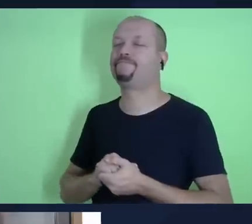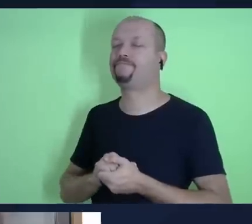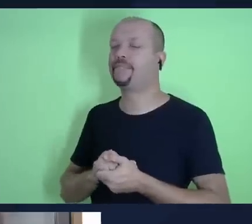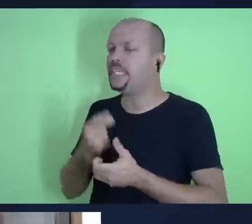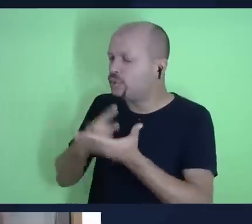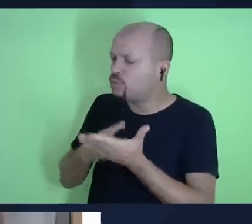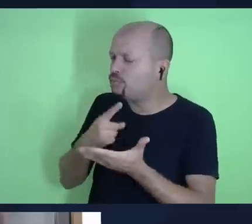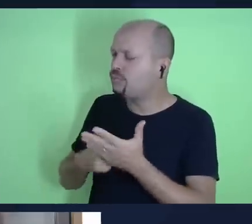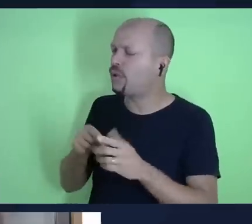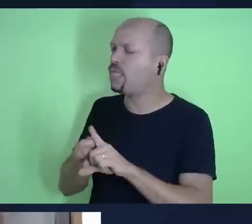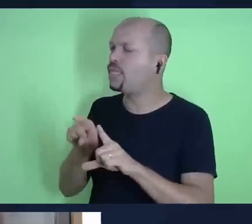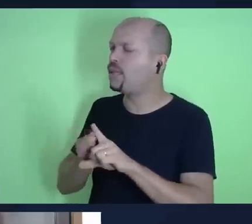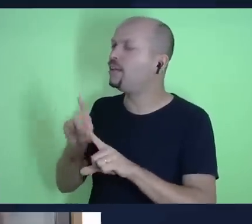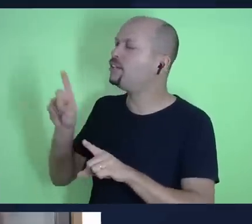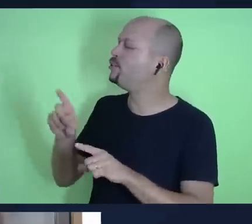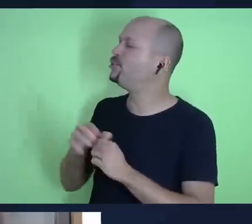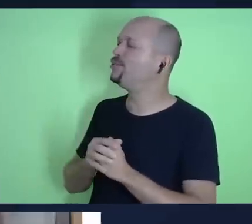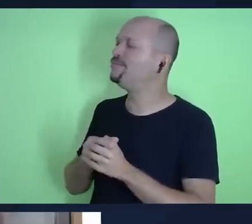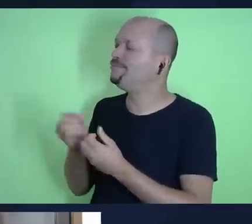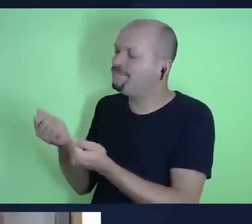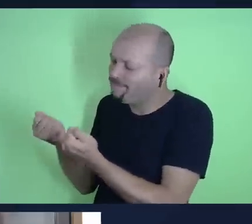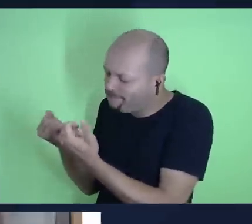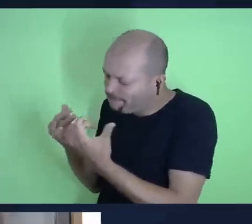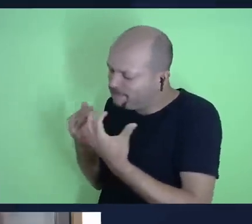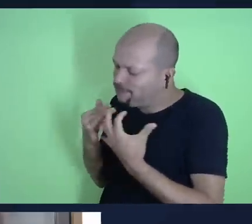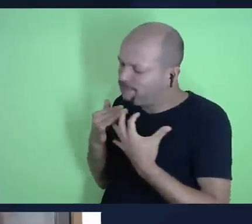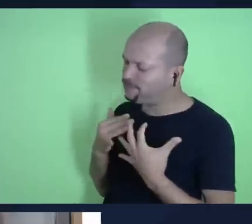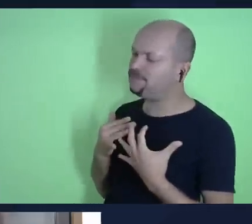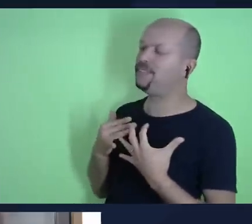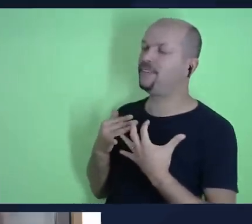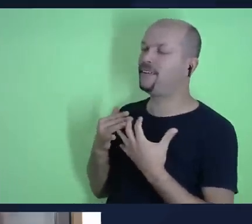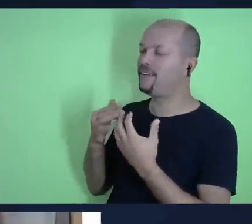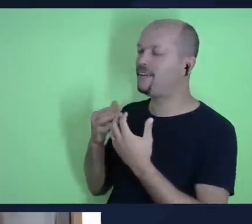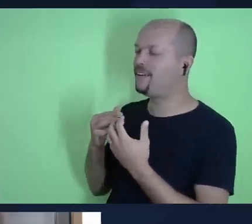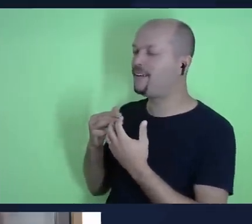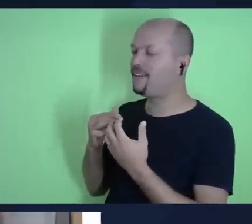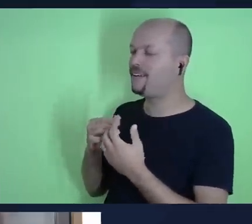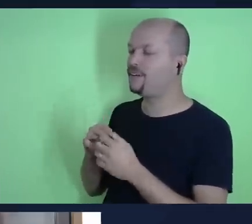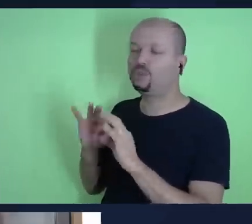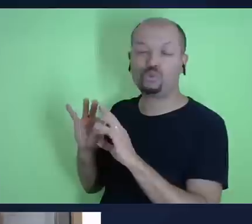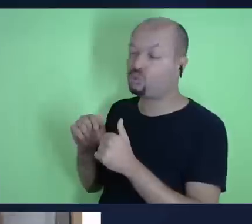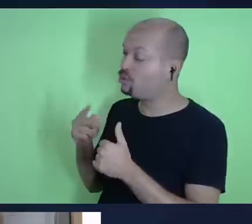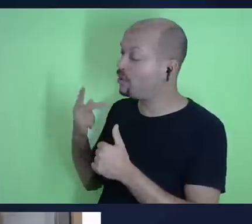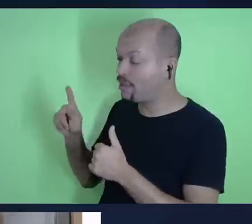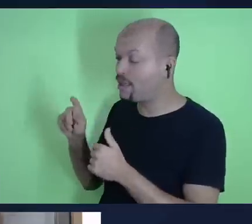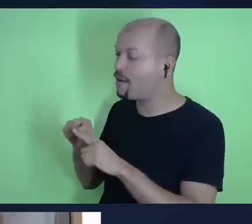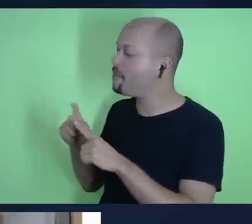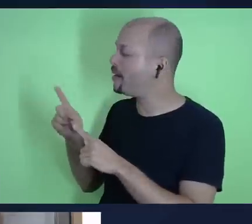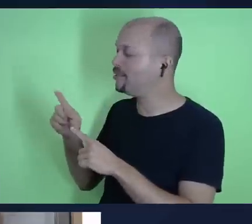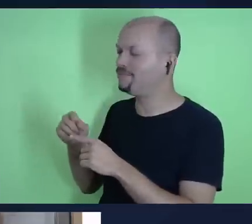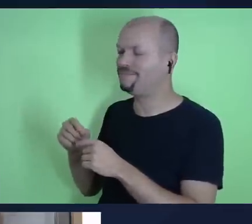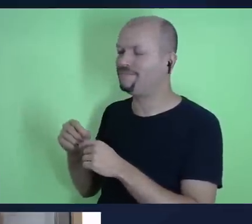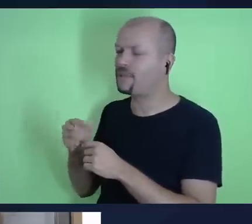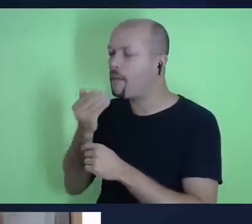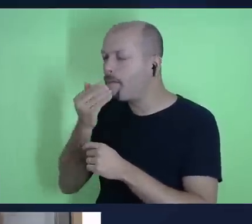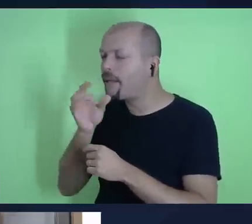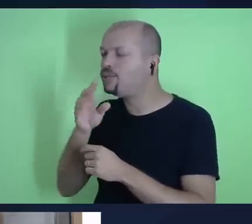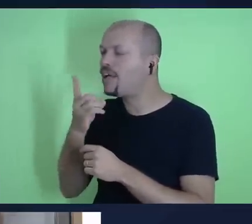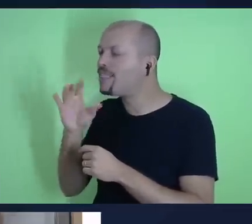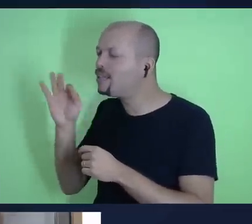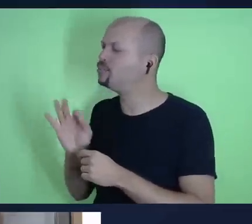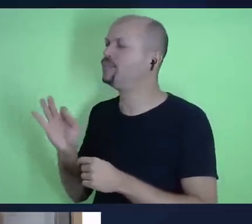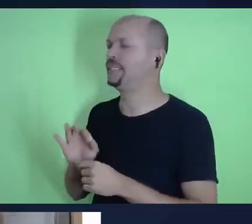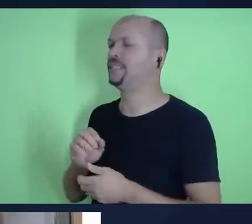Senhor tu és muito generoso conosco tudo é teu mas tu nos pedes de volta apenas 10